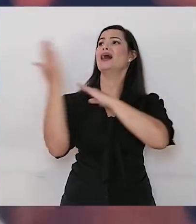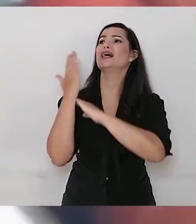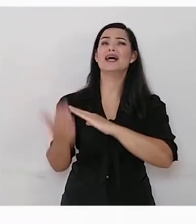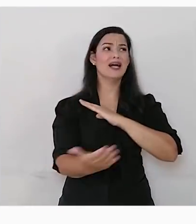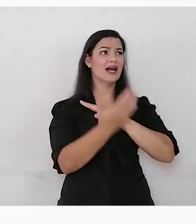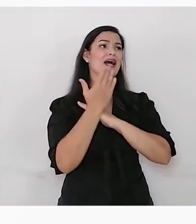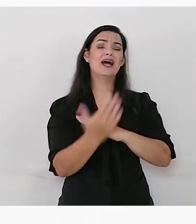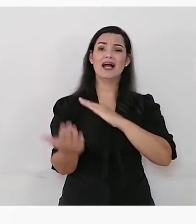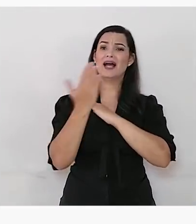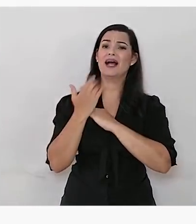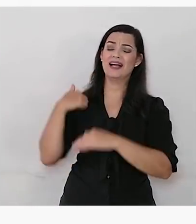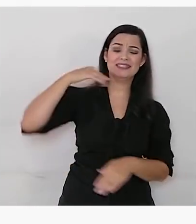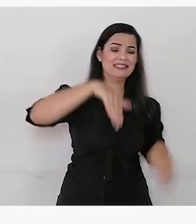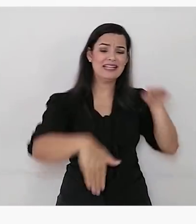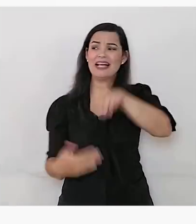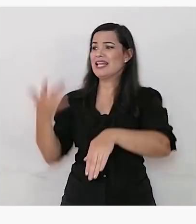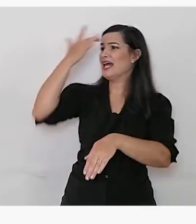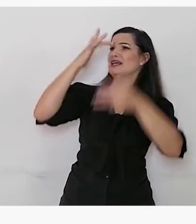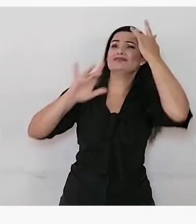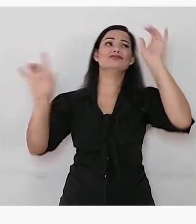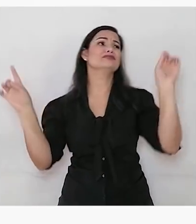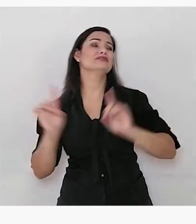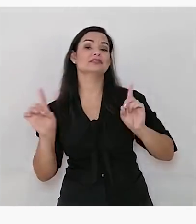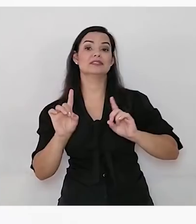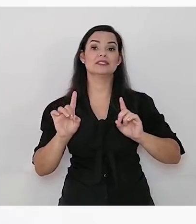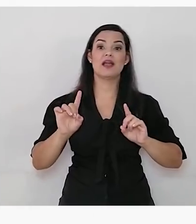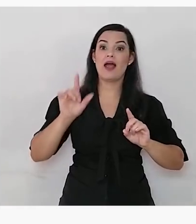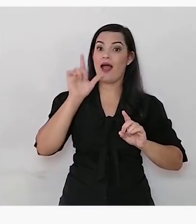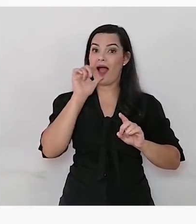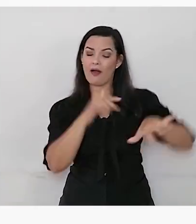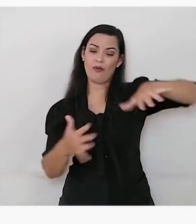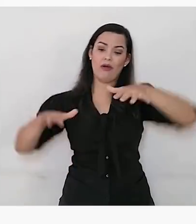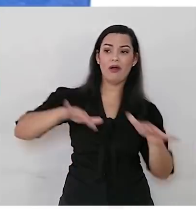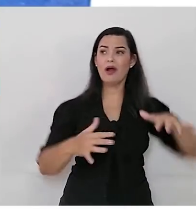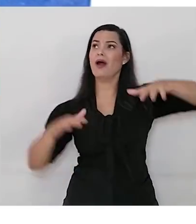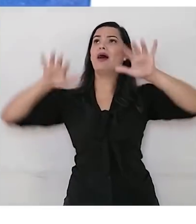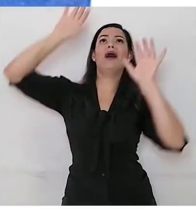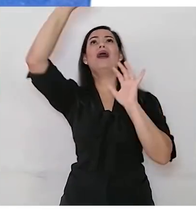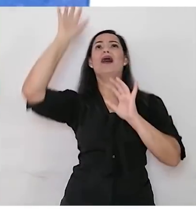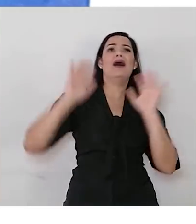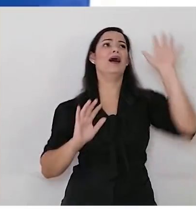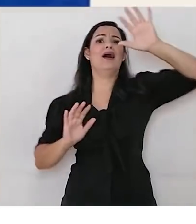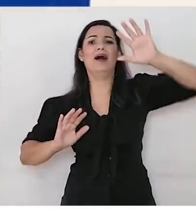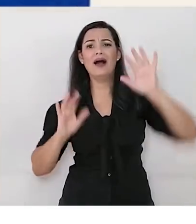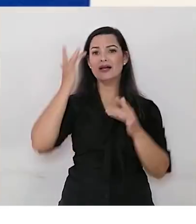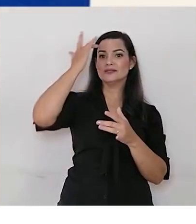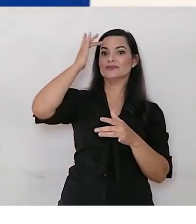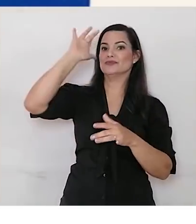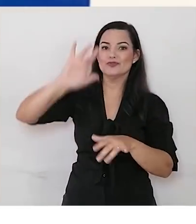Socorro! Eu não sei nadar! Na água debatia, pois não sabia nadar.